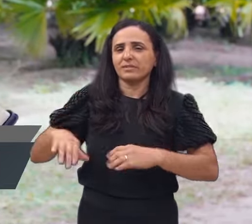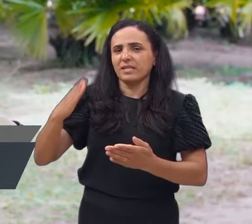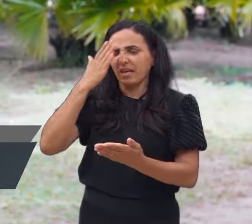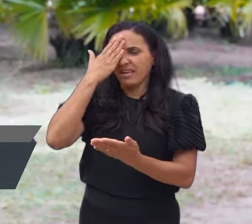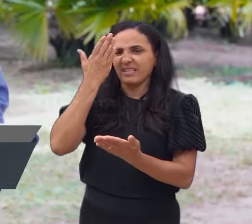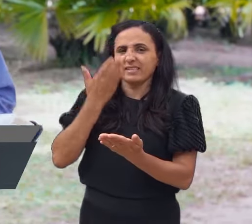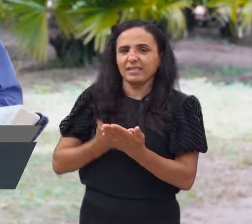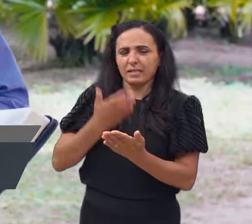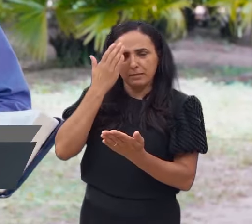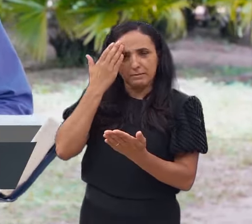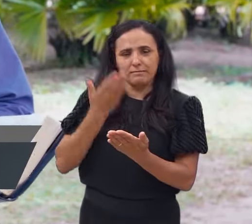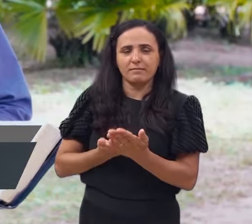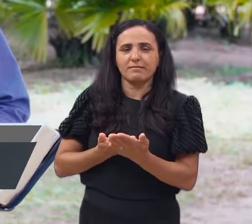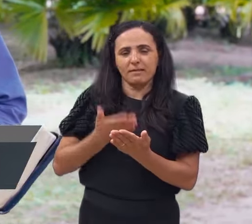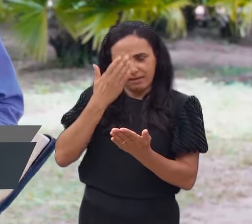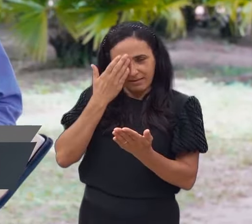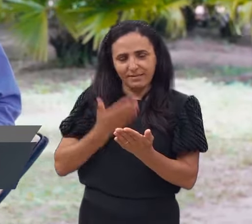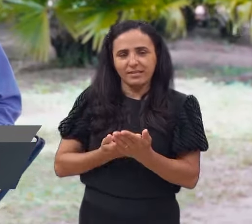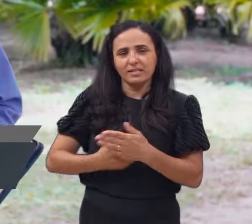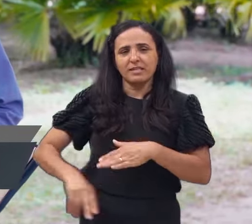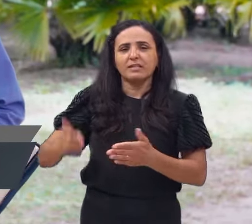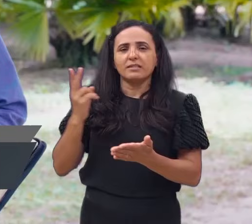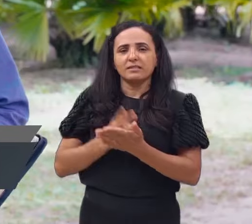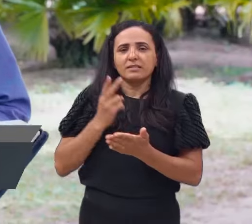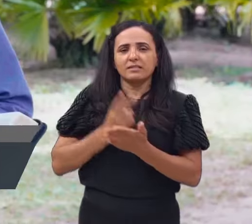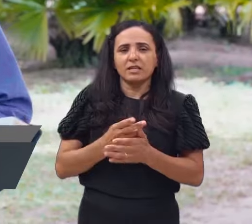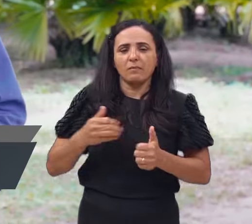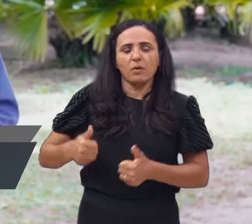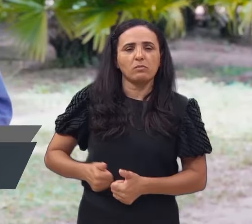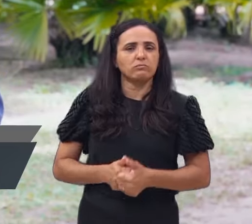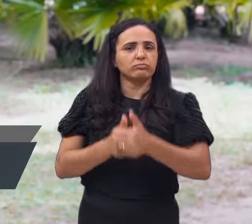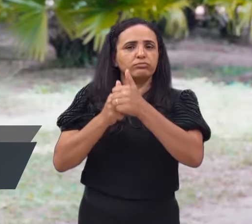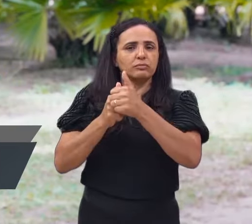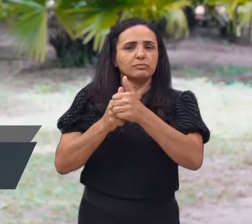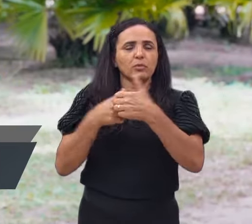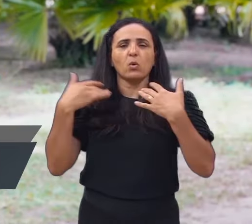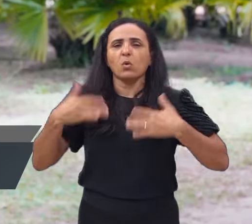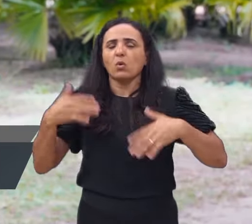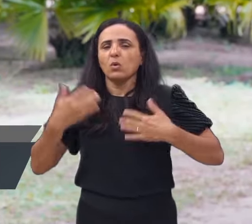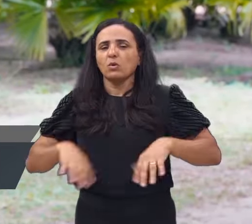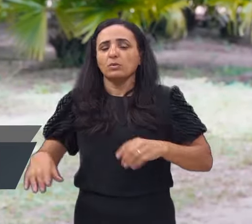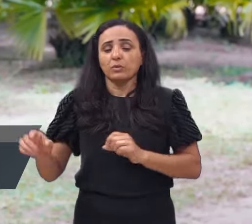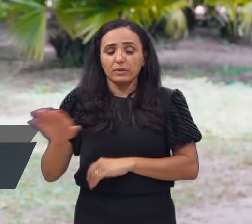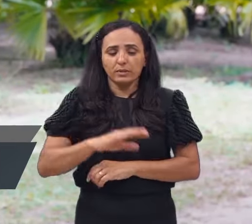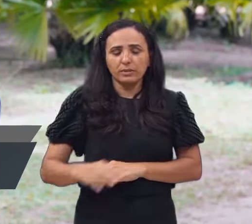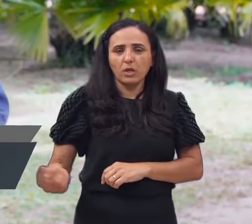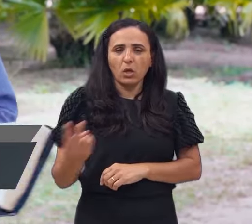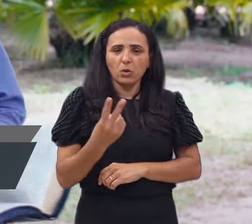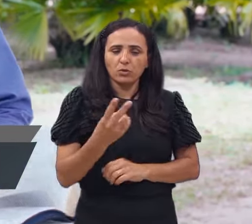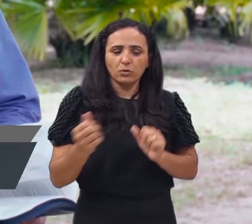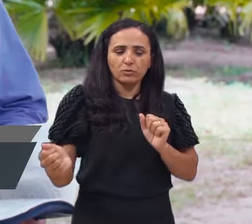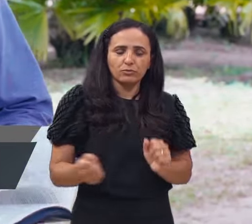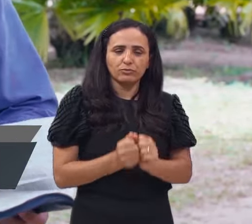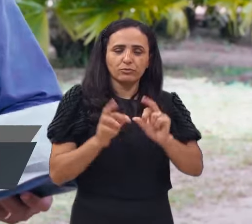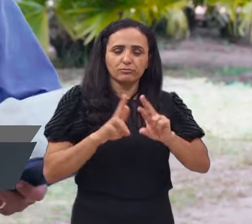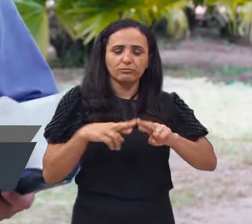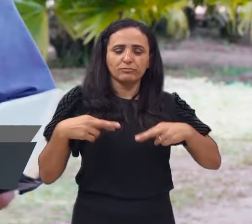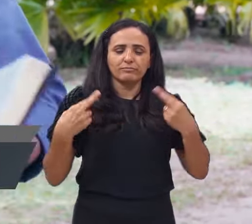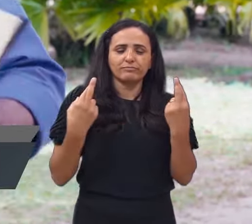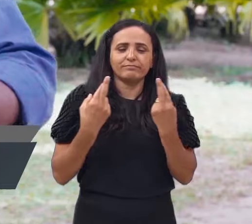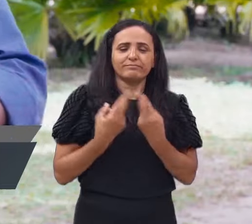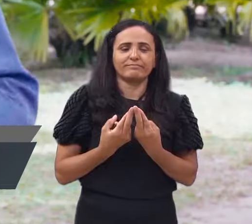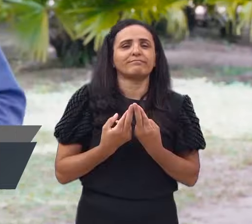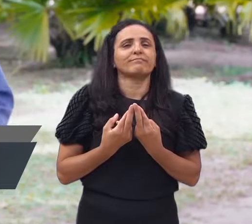meu nome, em meu nome, os sinais seguirão. E a Bíblia também vai nos dizer assim, estarão dois ou três reunidos